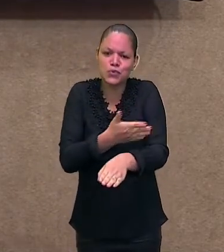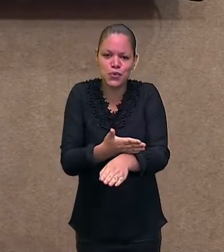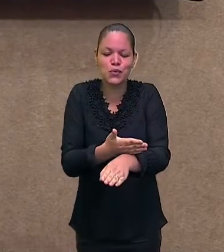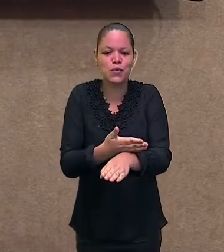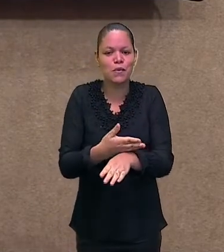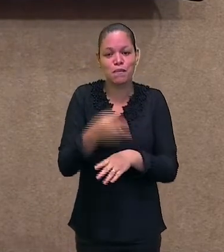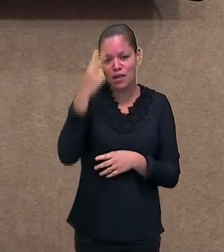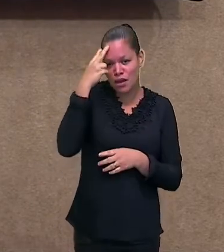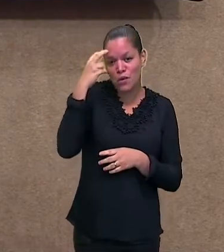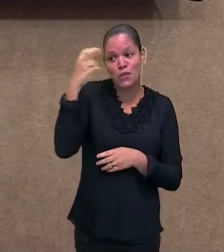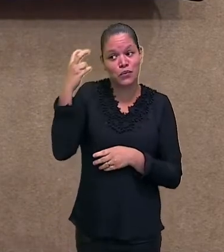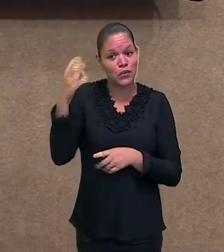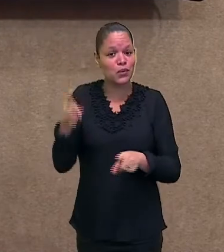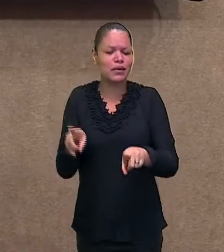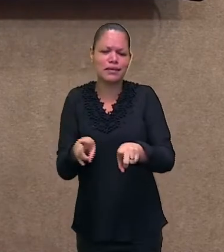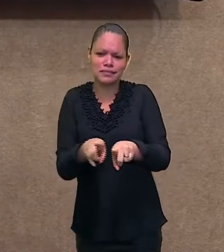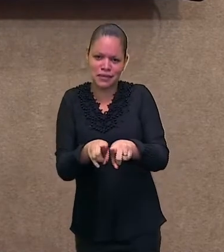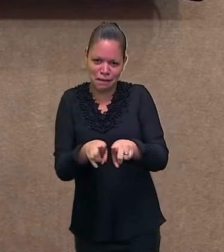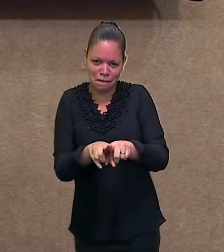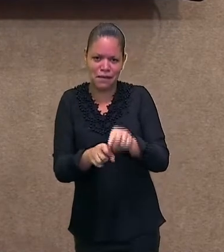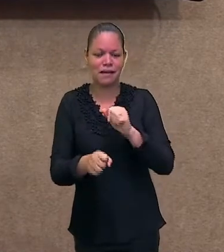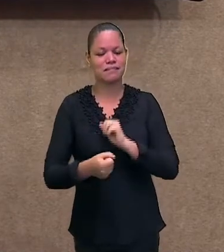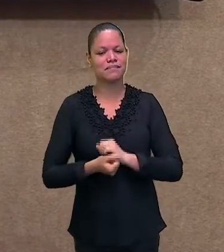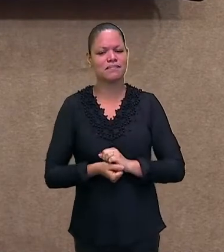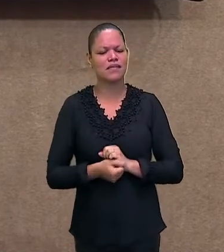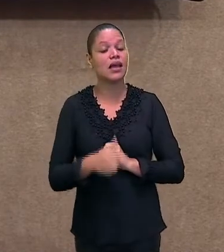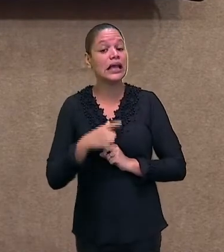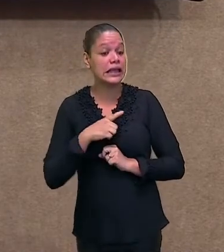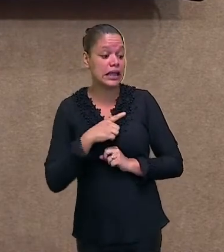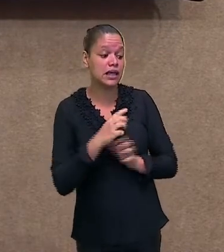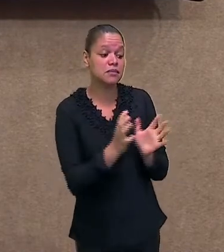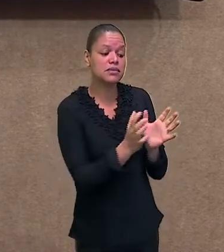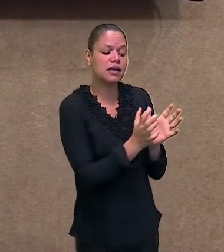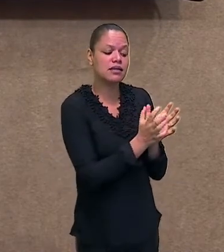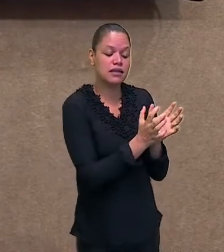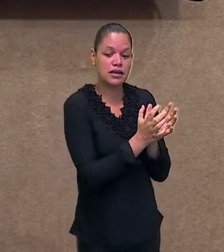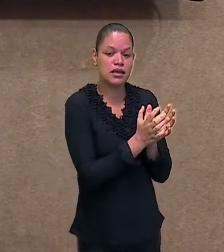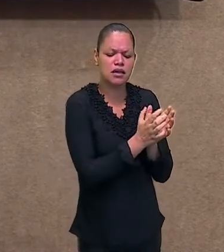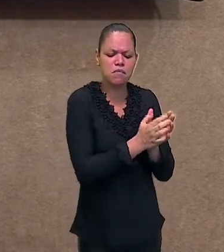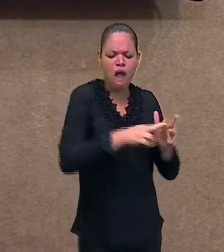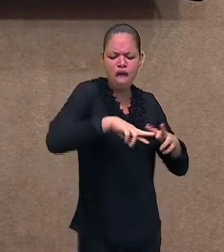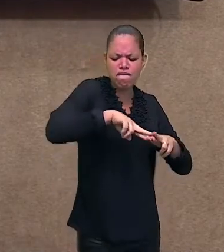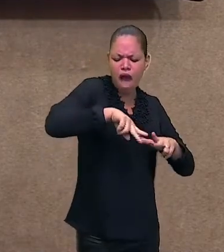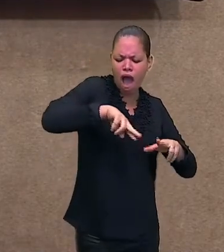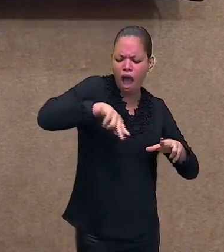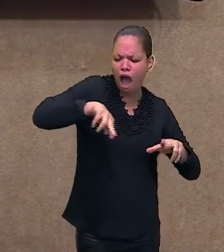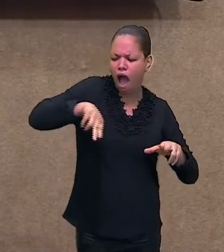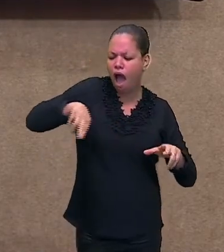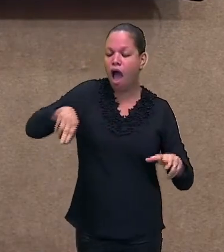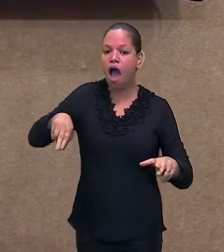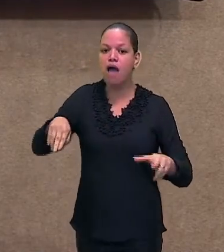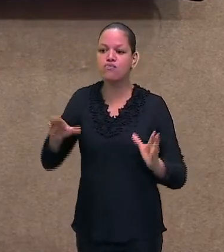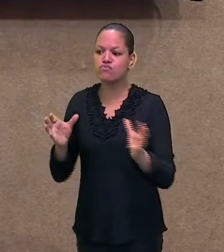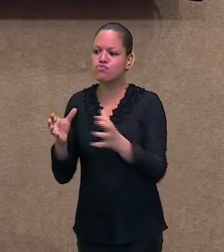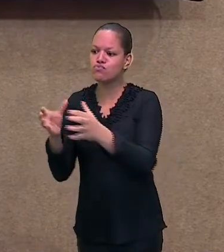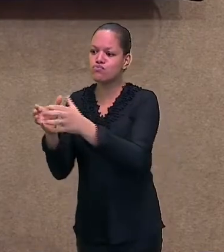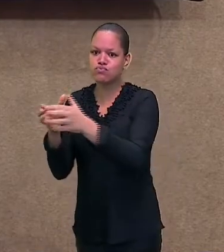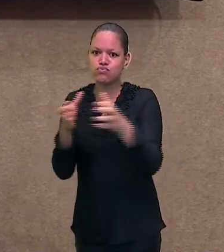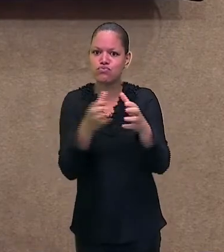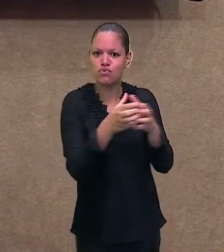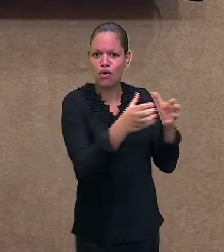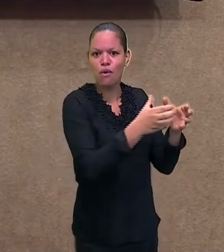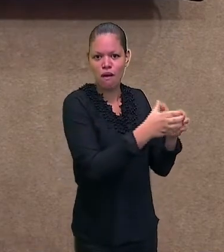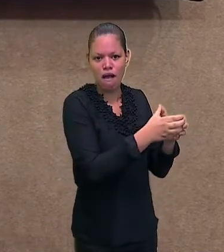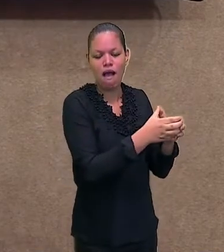a tribo deles tem também ali na região do centro-oeste. E olha só, por que que eu frisei